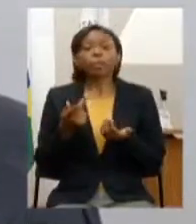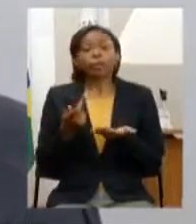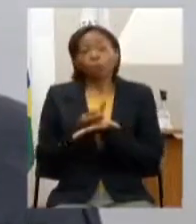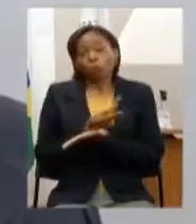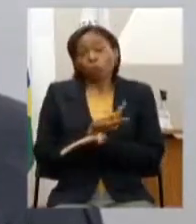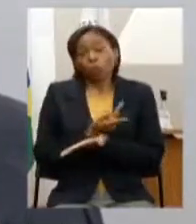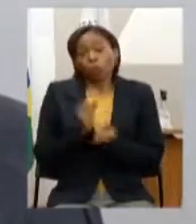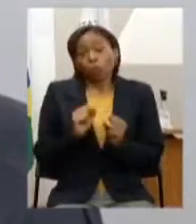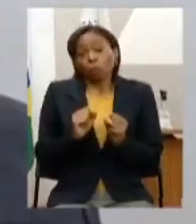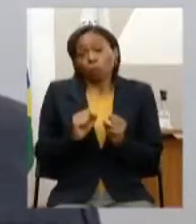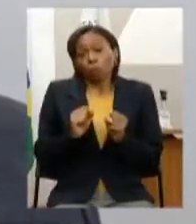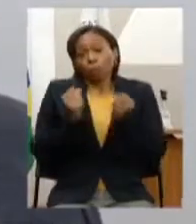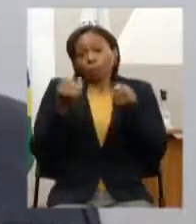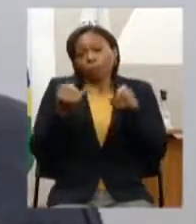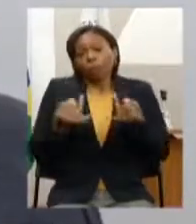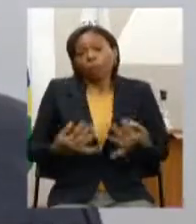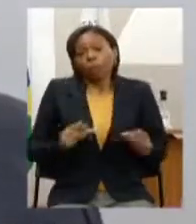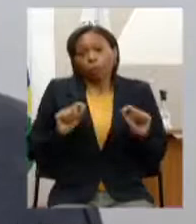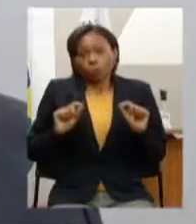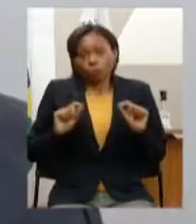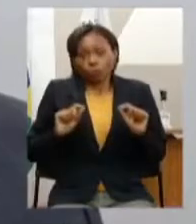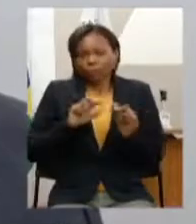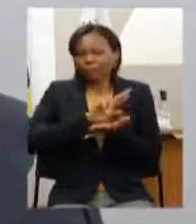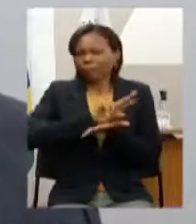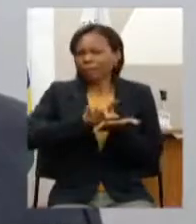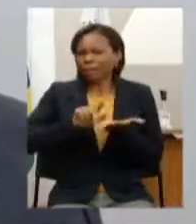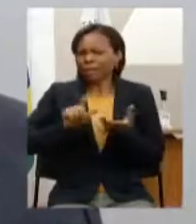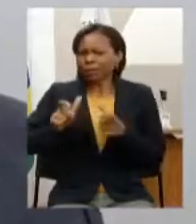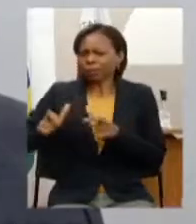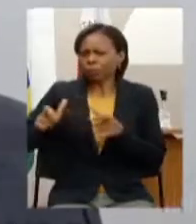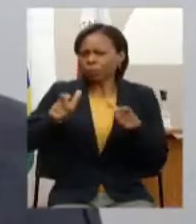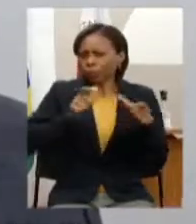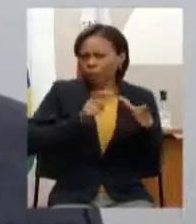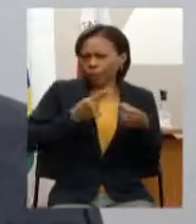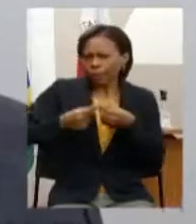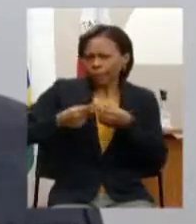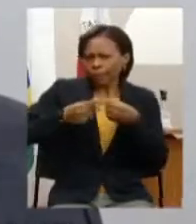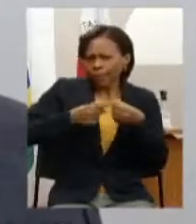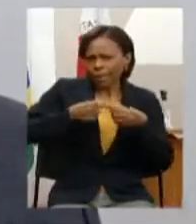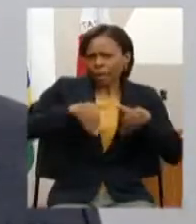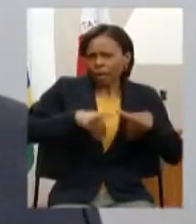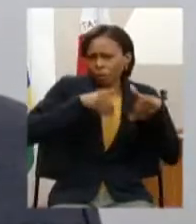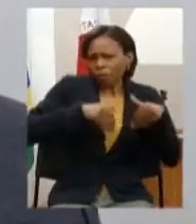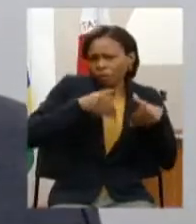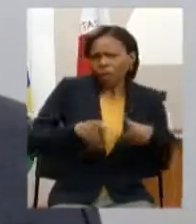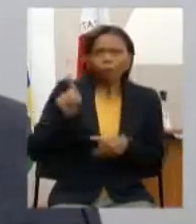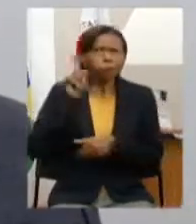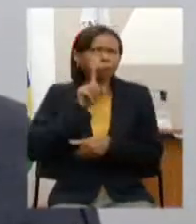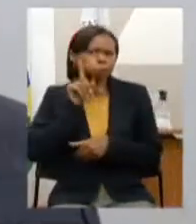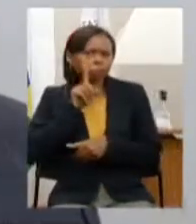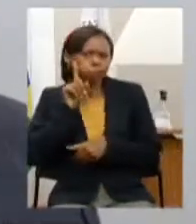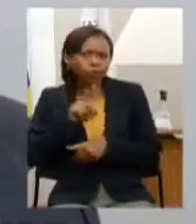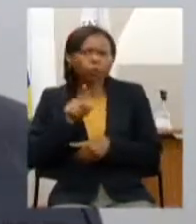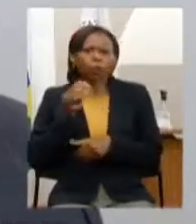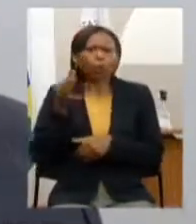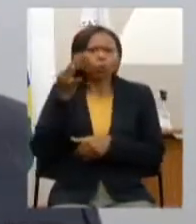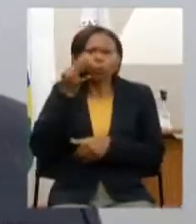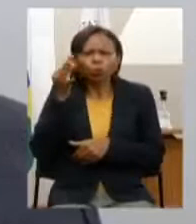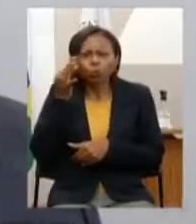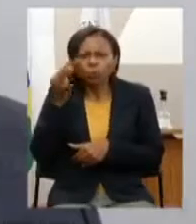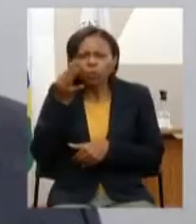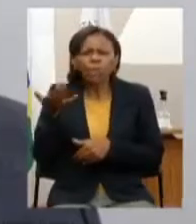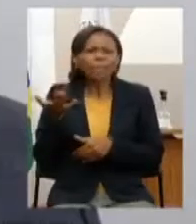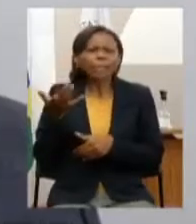traçado da seguinte maneira diversas cidades da Austrália Estados Unidos Itália Suíça vem tomando